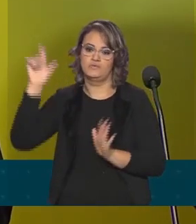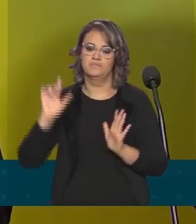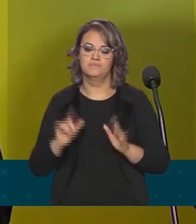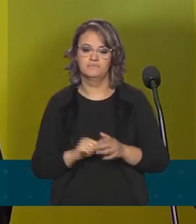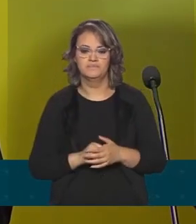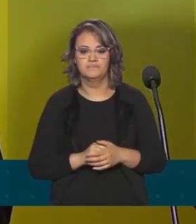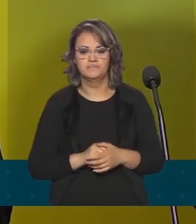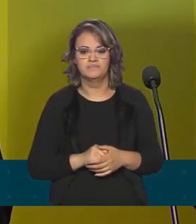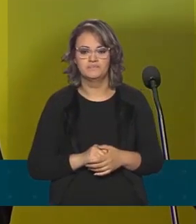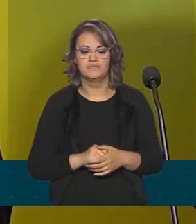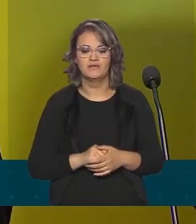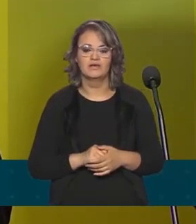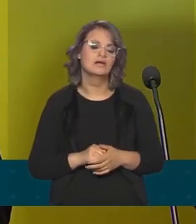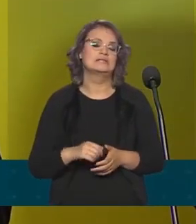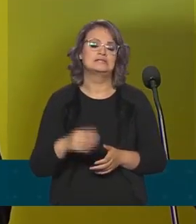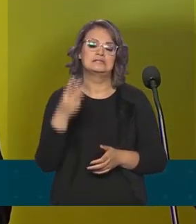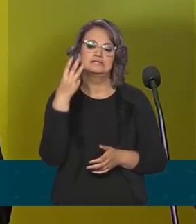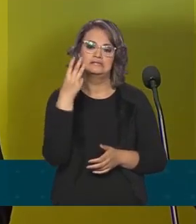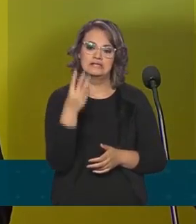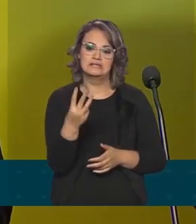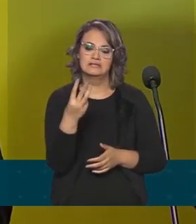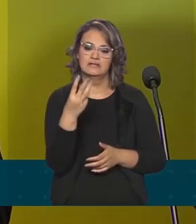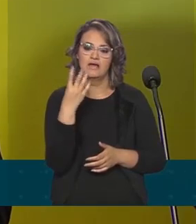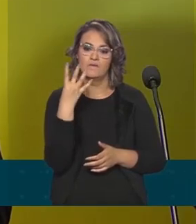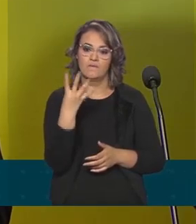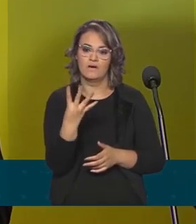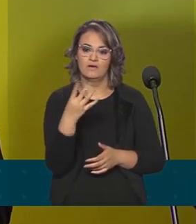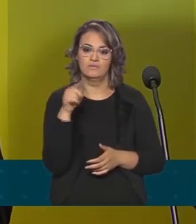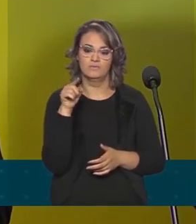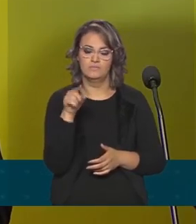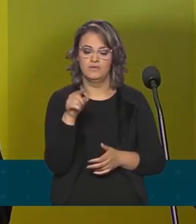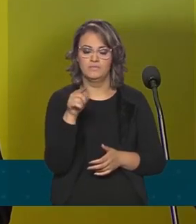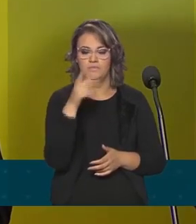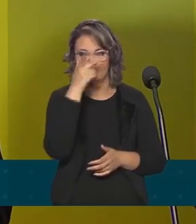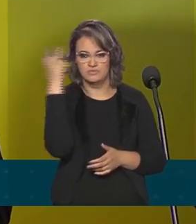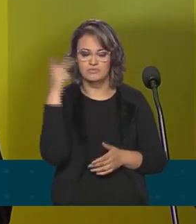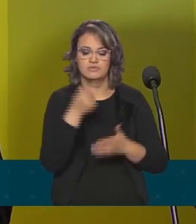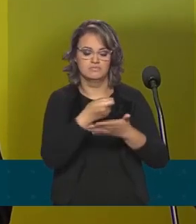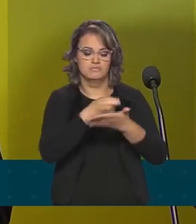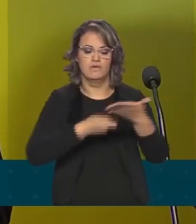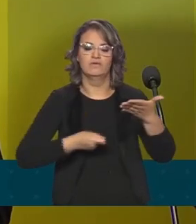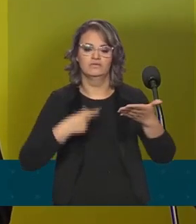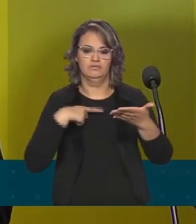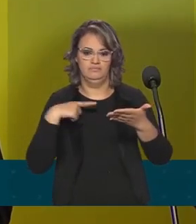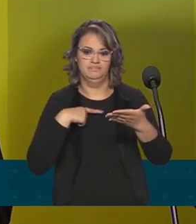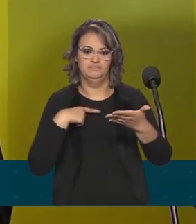Nós tivemos 34.590 pessoas fazendo a prova no dia de hoje.